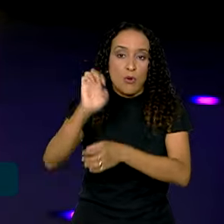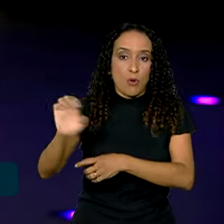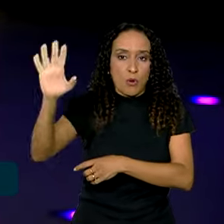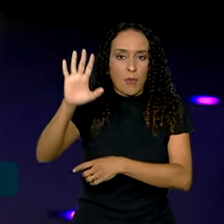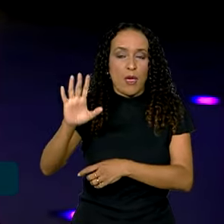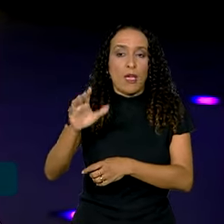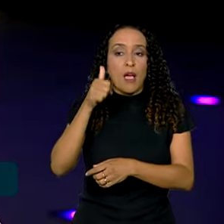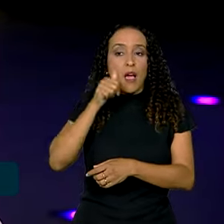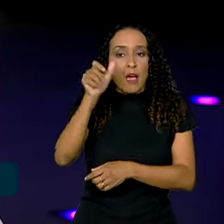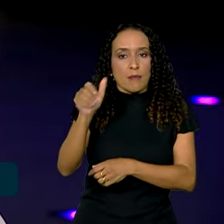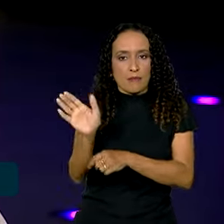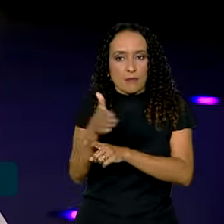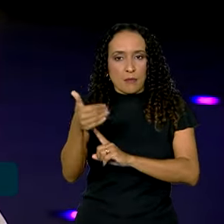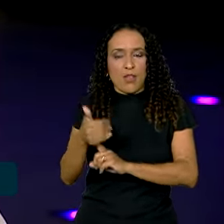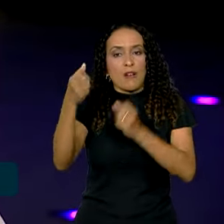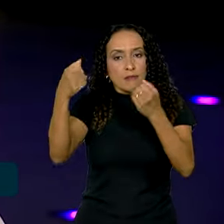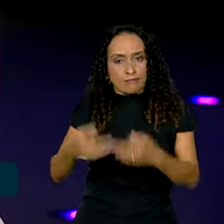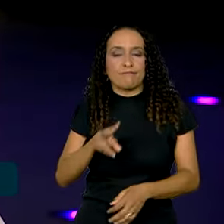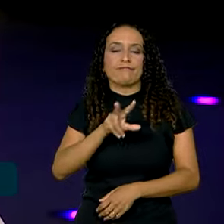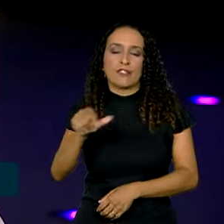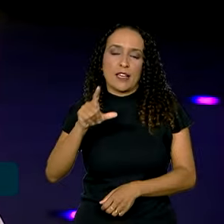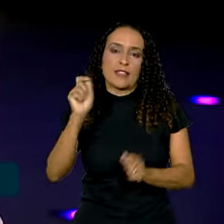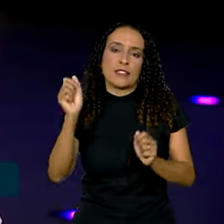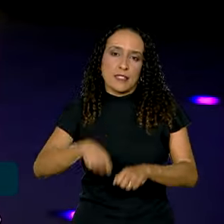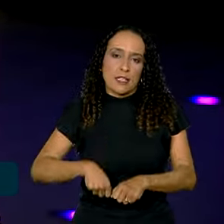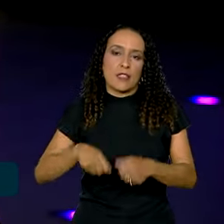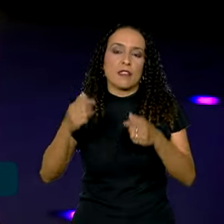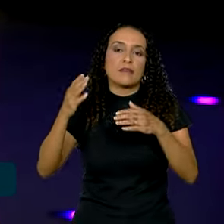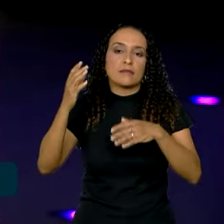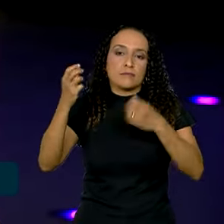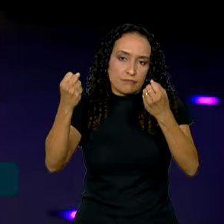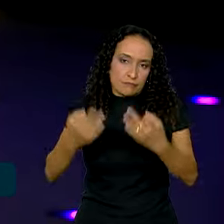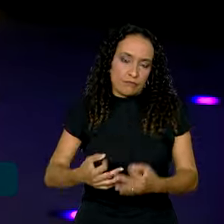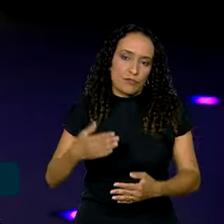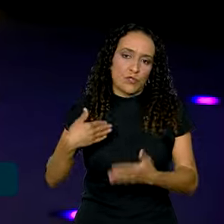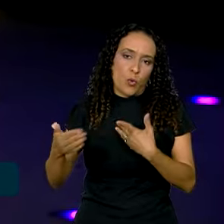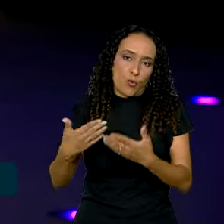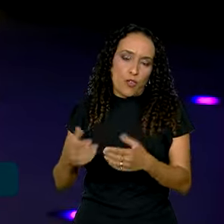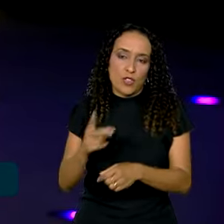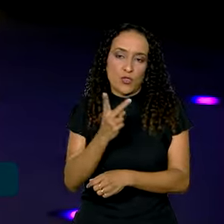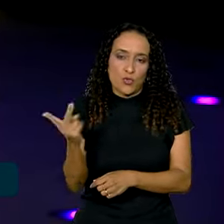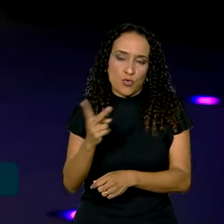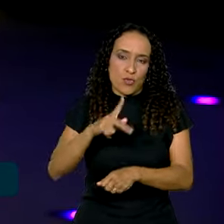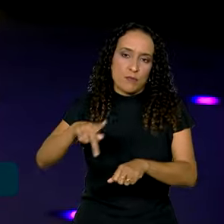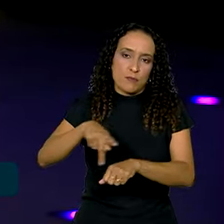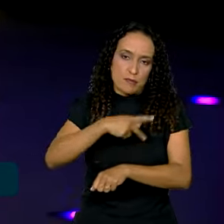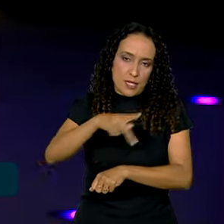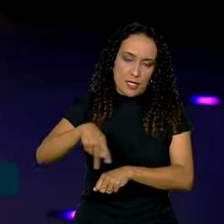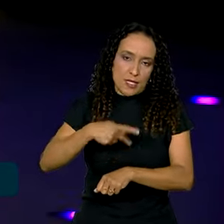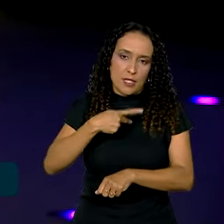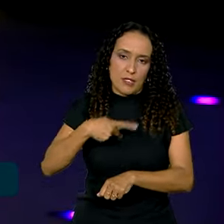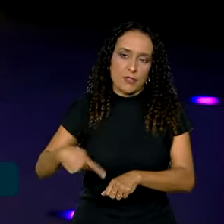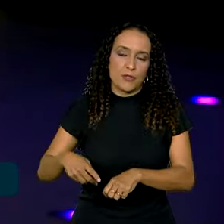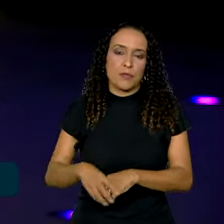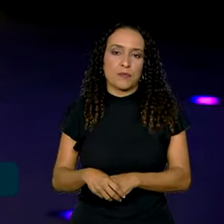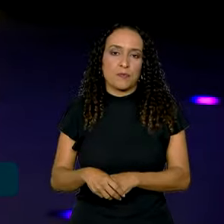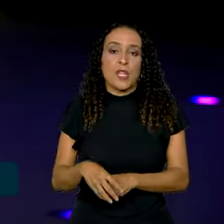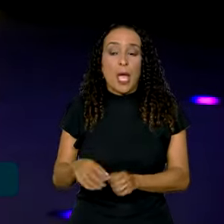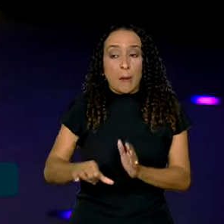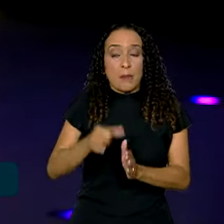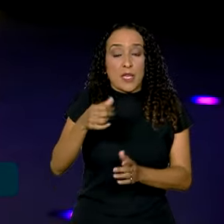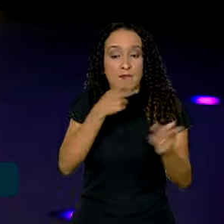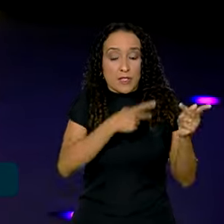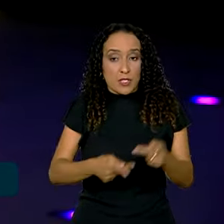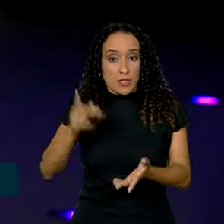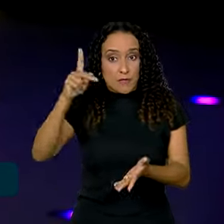disse que esse assunto deverá sim ser citado nas conversas entre Lula e Macron. E olha, essa é a primeira visita